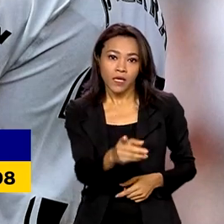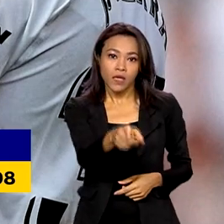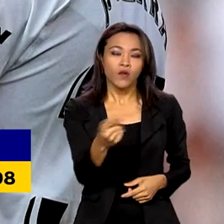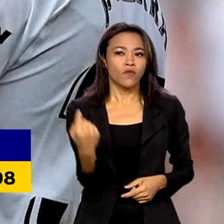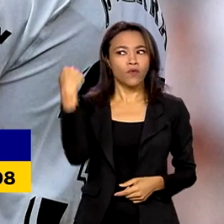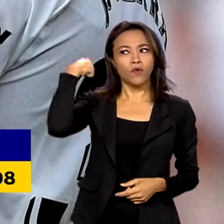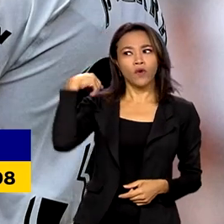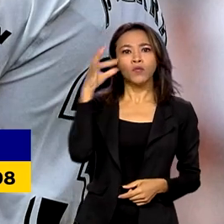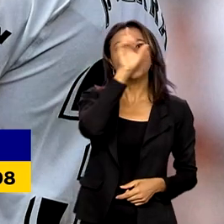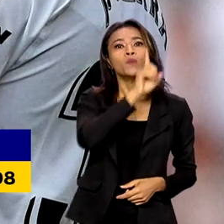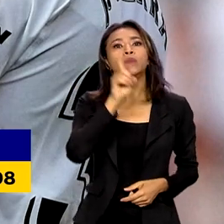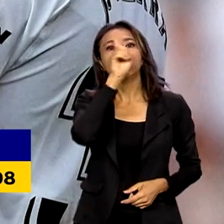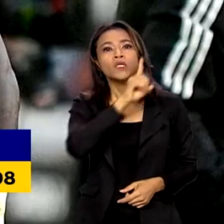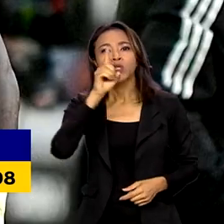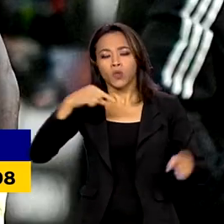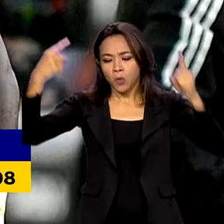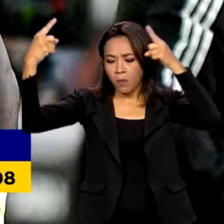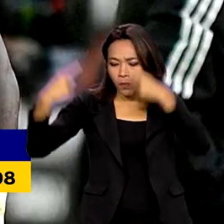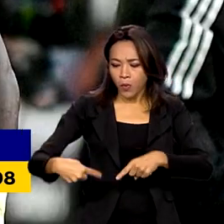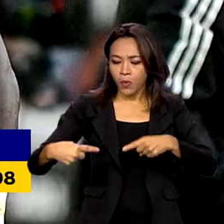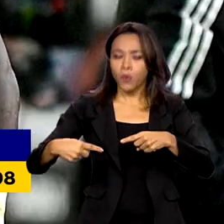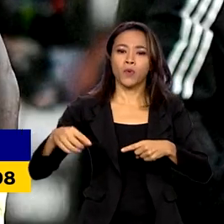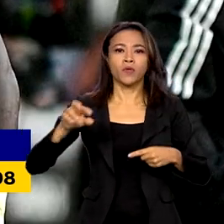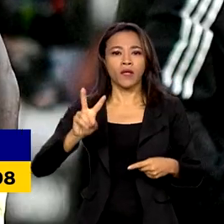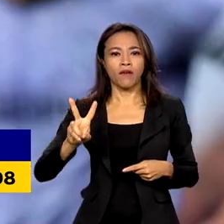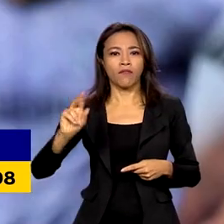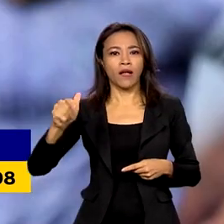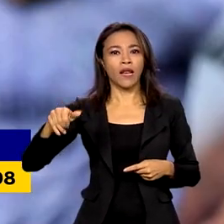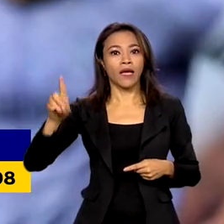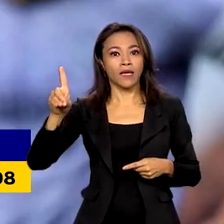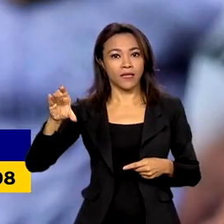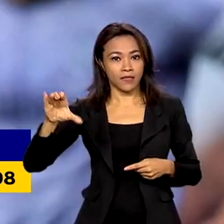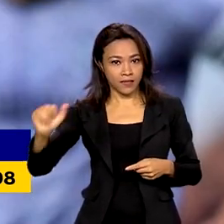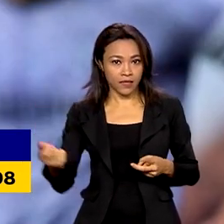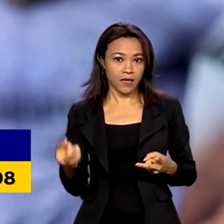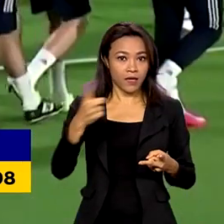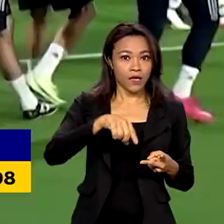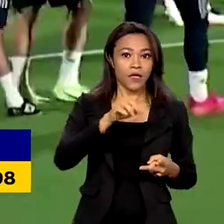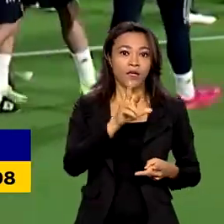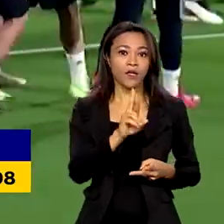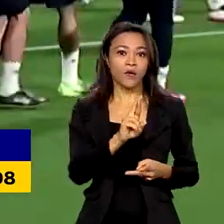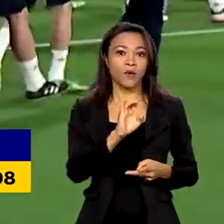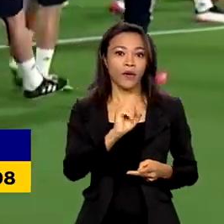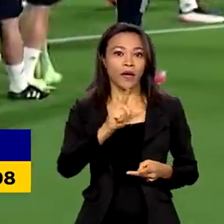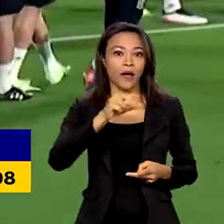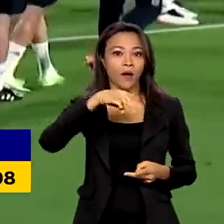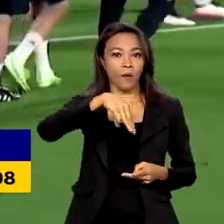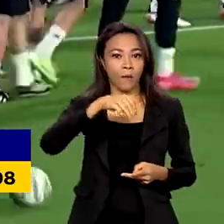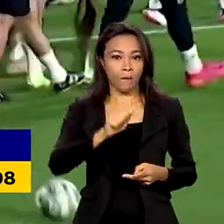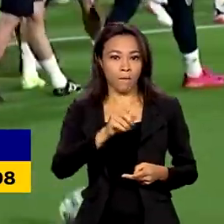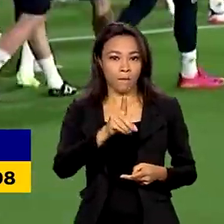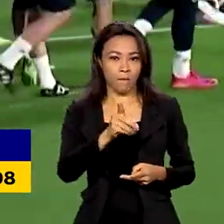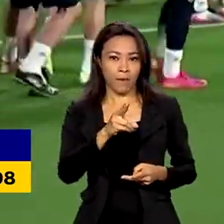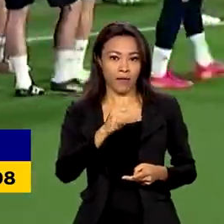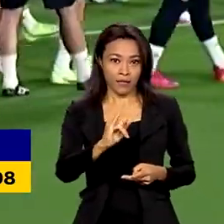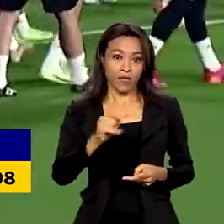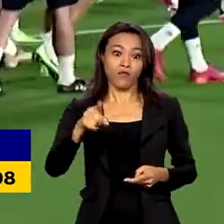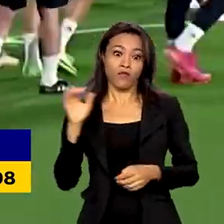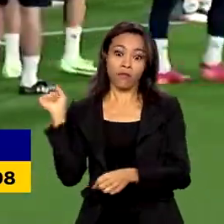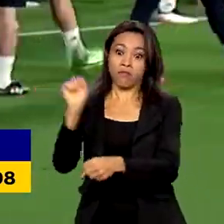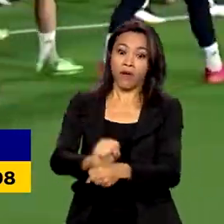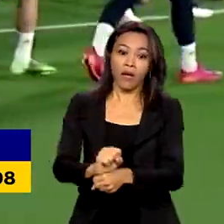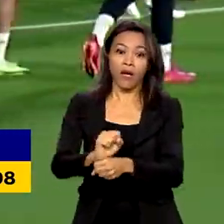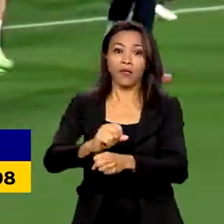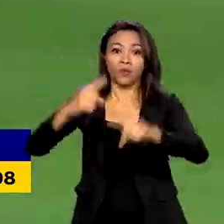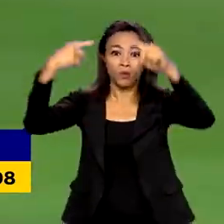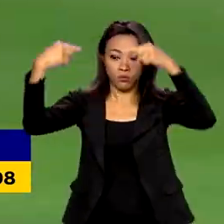domingo, durante a partida entre o Valencia e o Real Madrid pelo Campeonato Espanhol. O jogo chegou a ser interrompido no